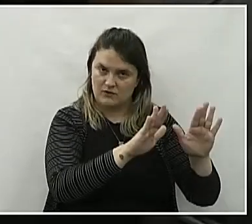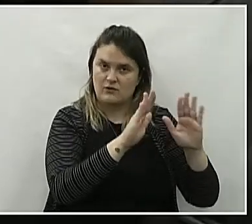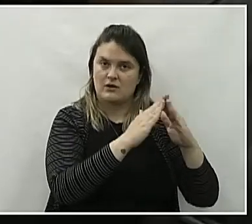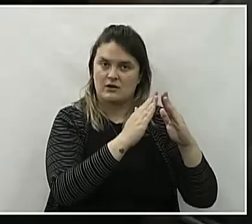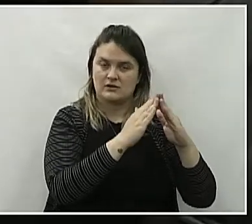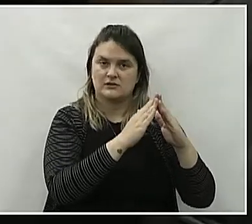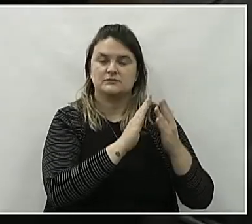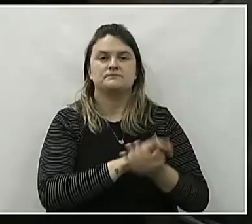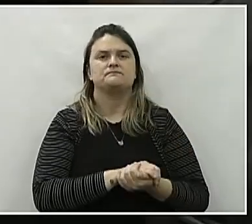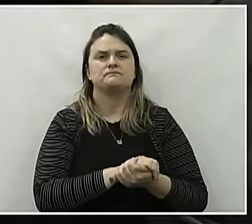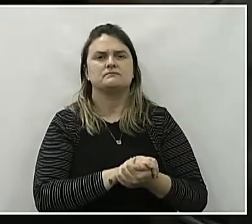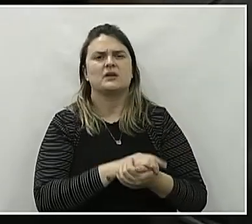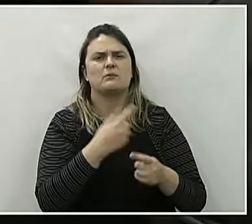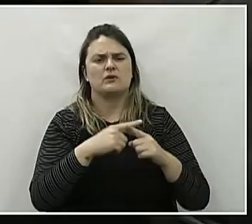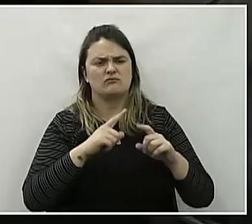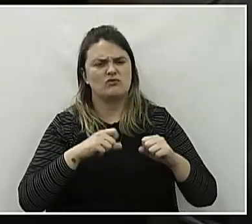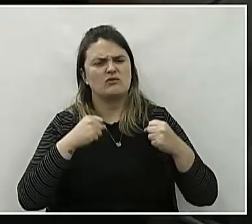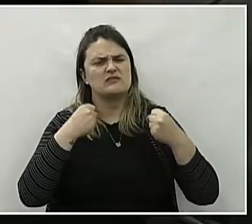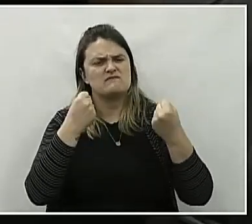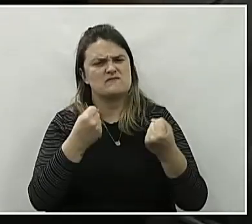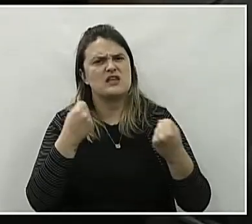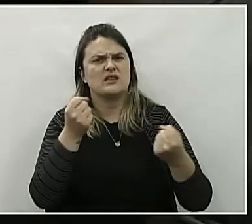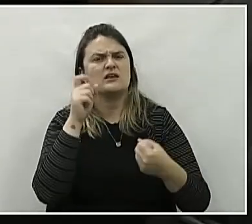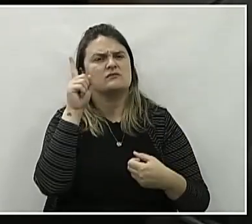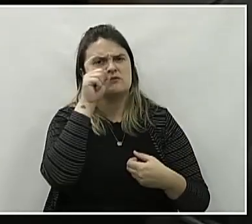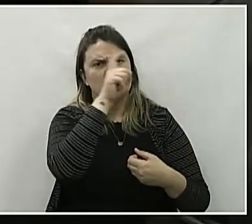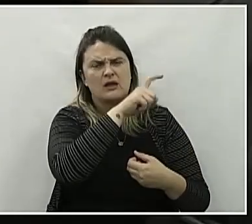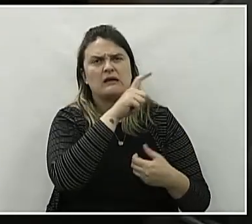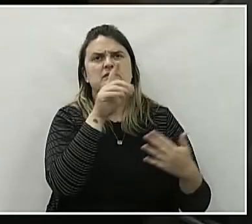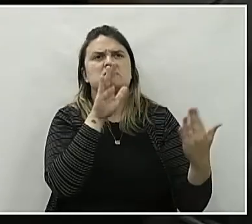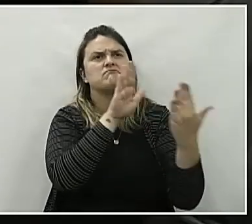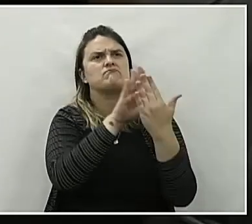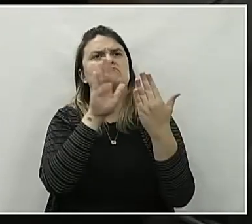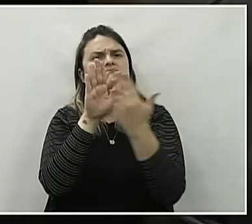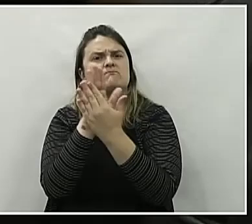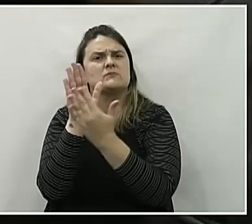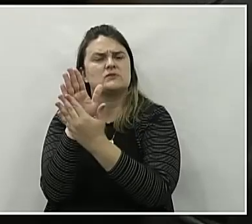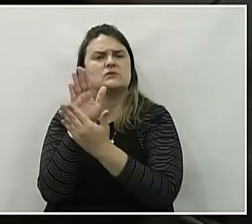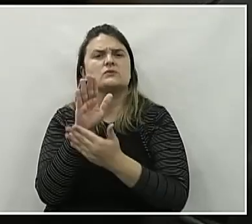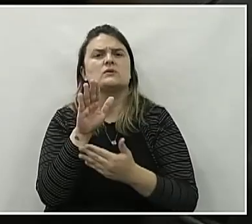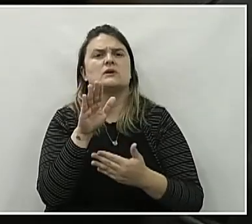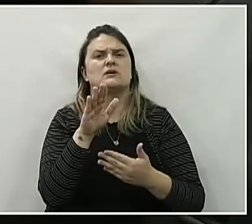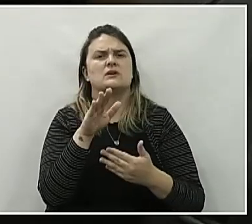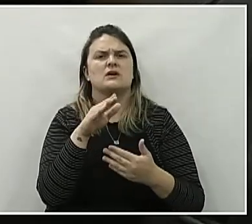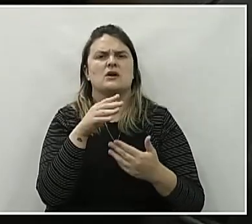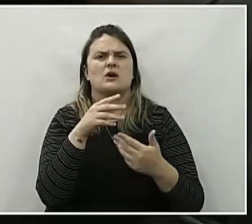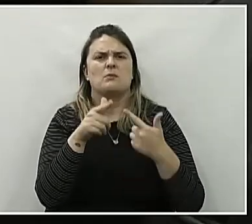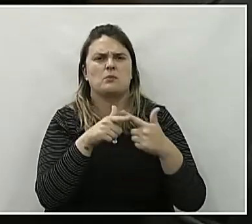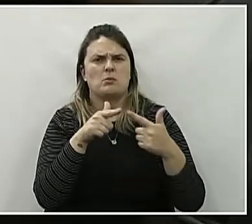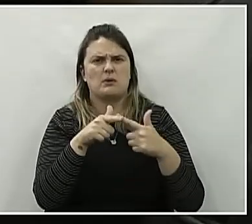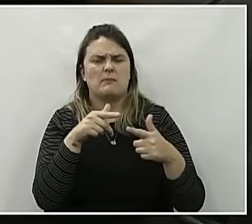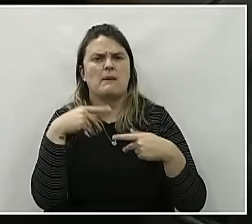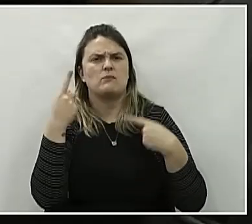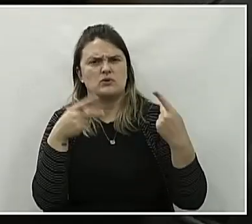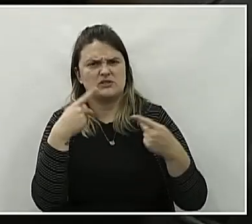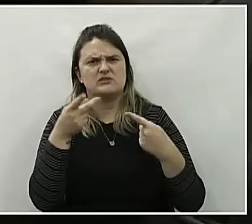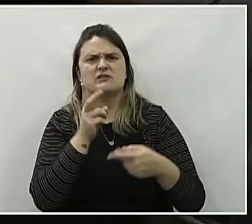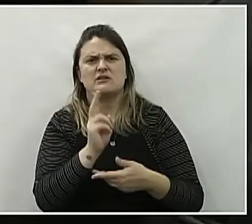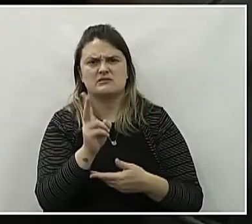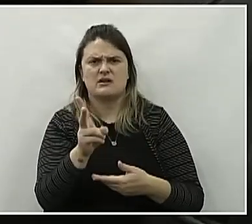Diante de tantas dificuldades e de tantas armadilhas que a política nos